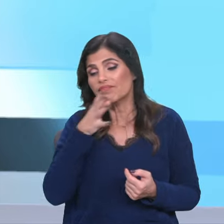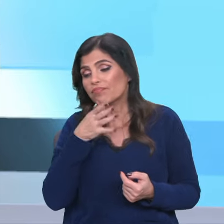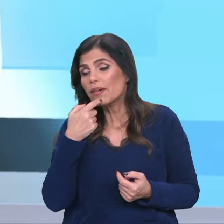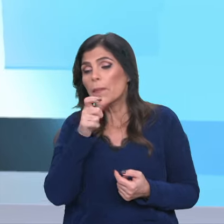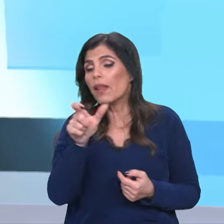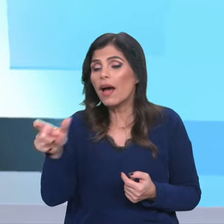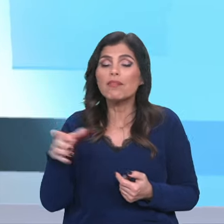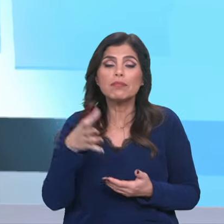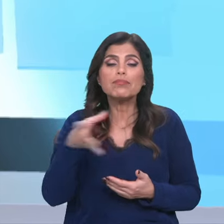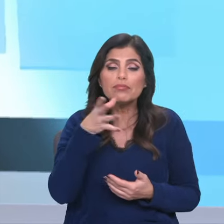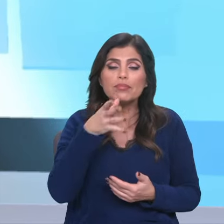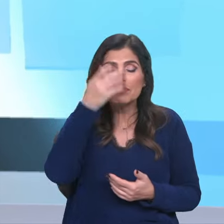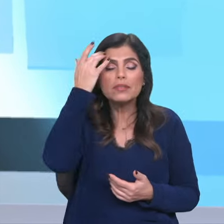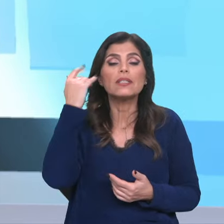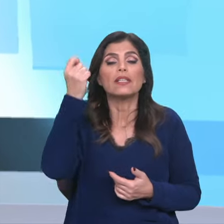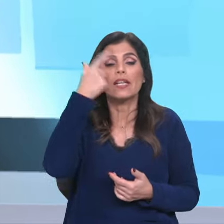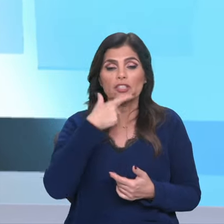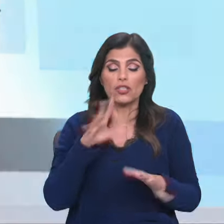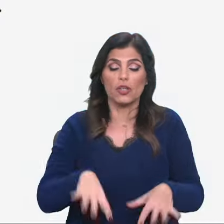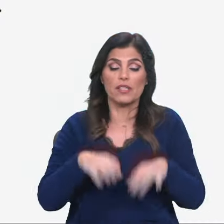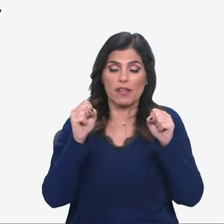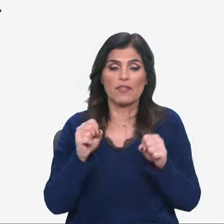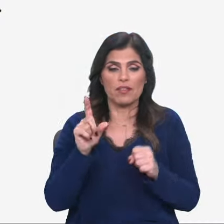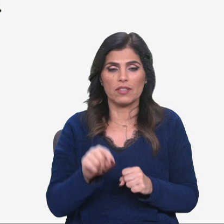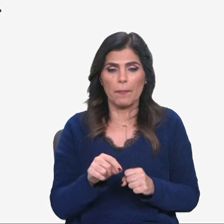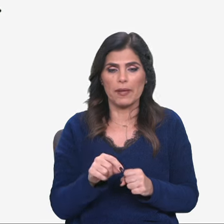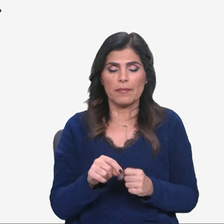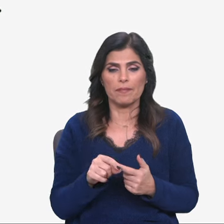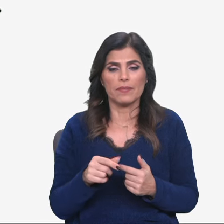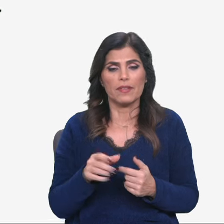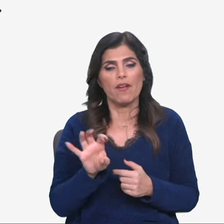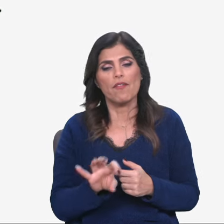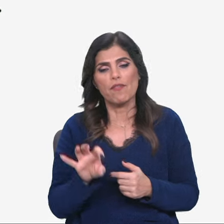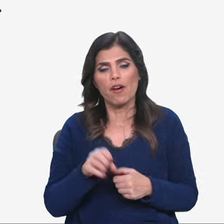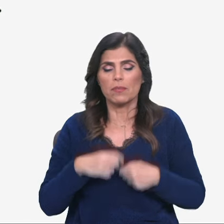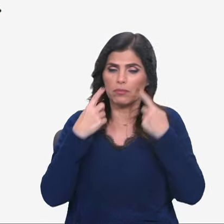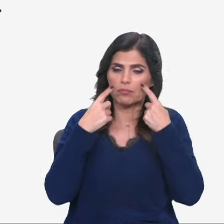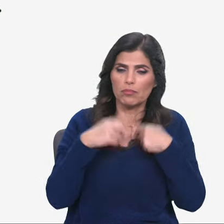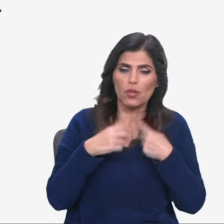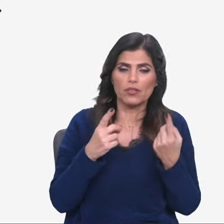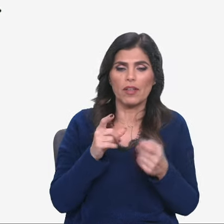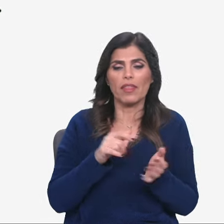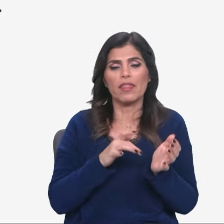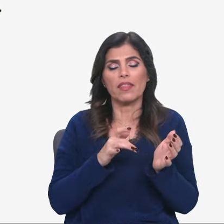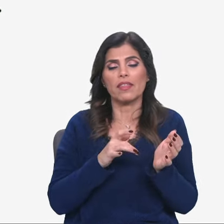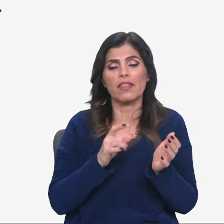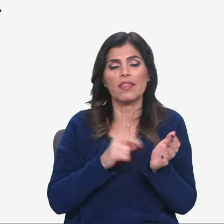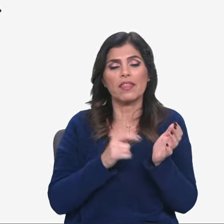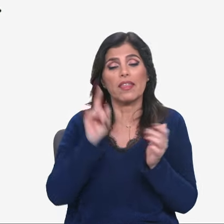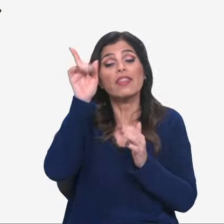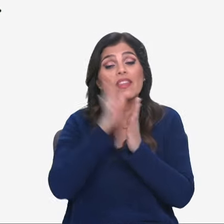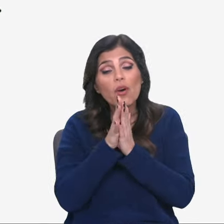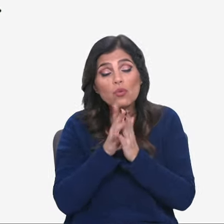também, nesta história da salvação, instrumentos da revelação de Deus, são mediadores, são